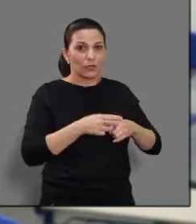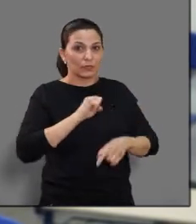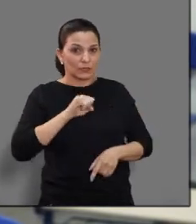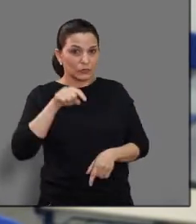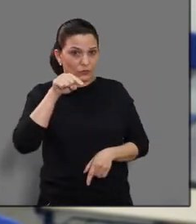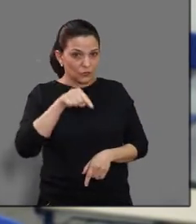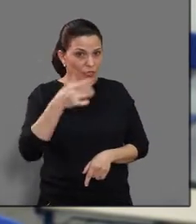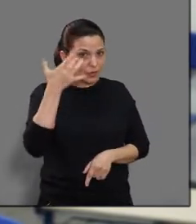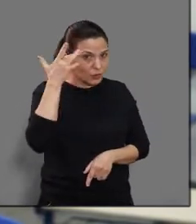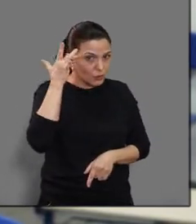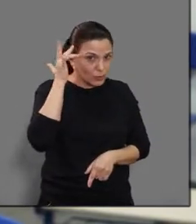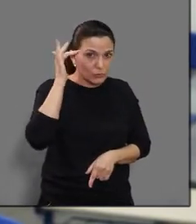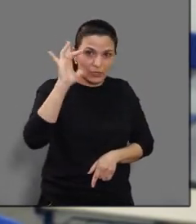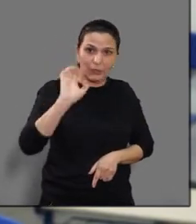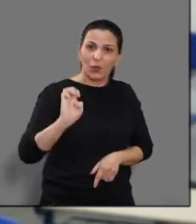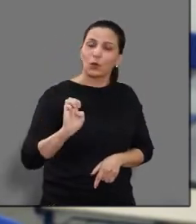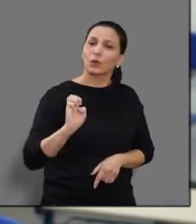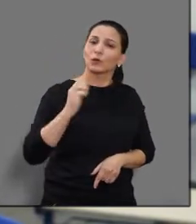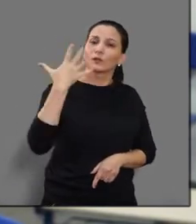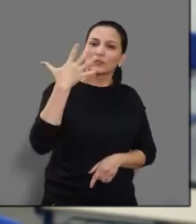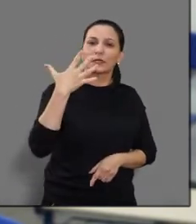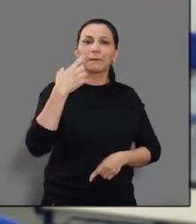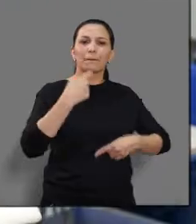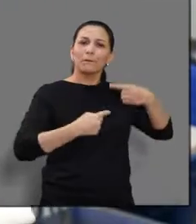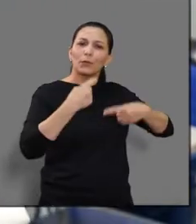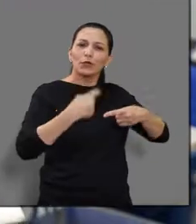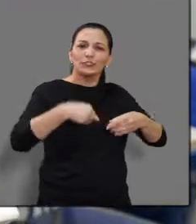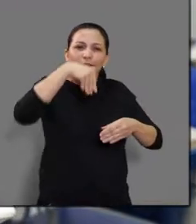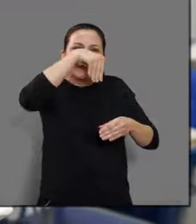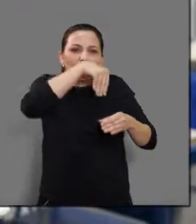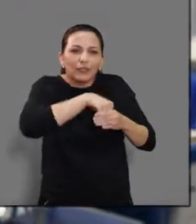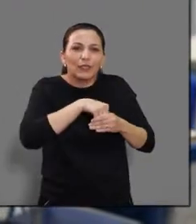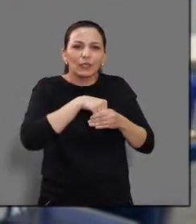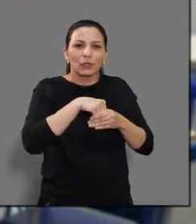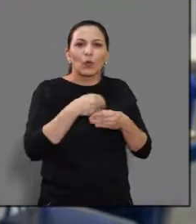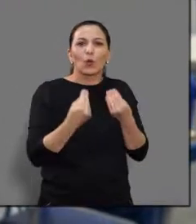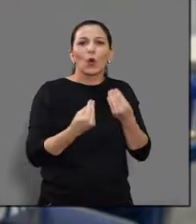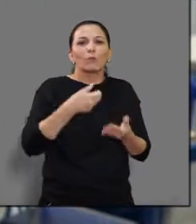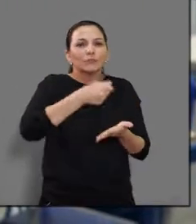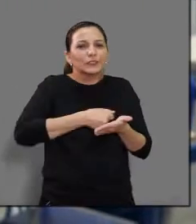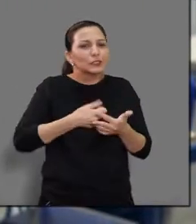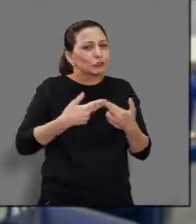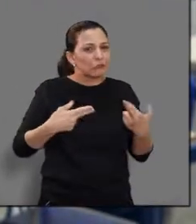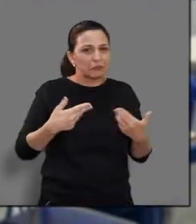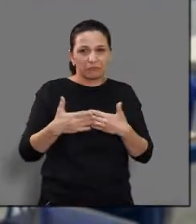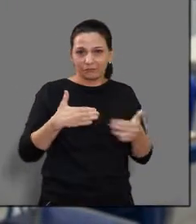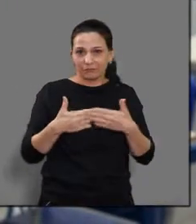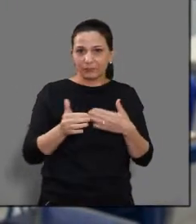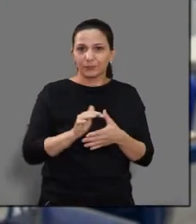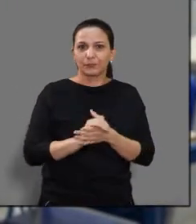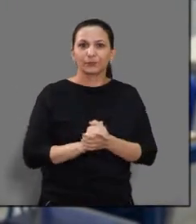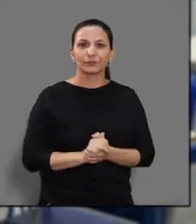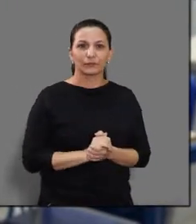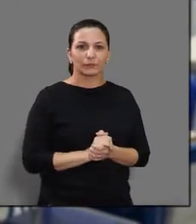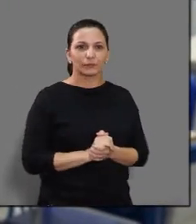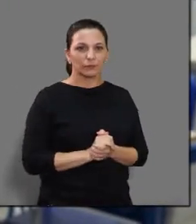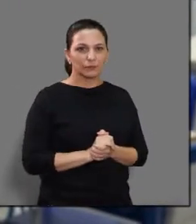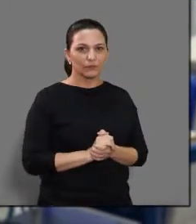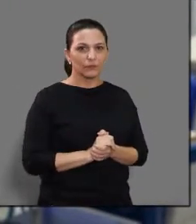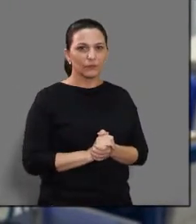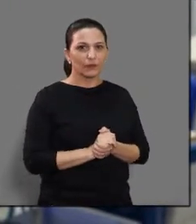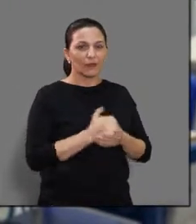acontece lá dentro, como você quer cobrar alguma coisa? Eu acho que para mim foi bem mais... Abriu mais minha mente, porque